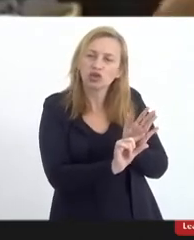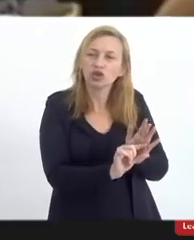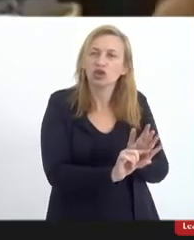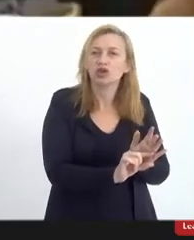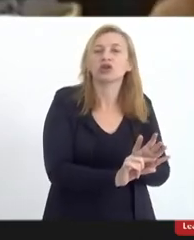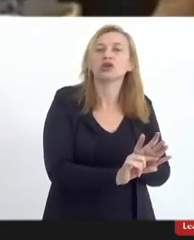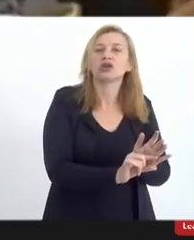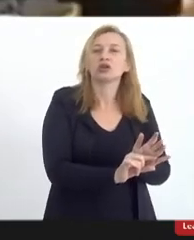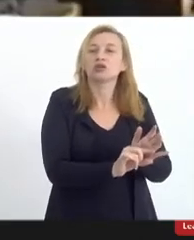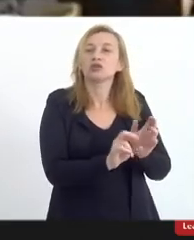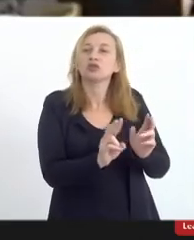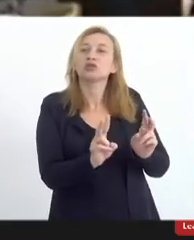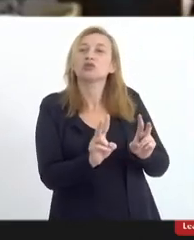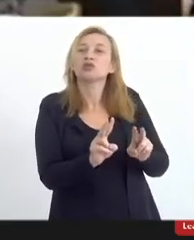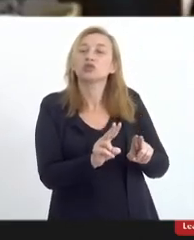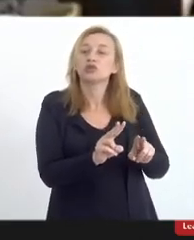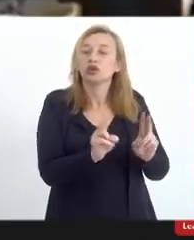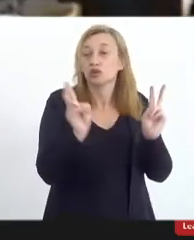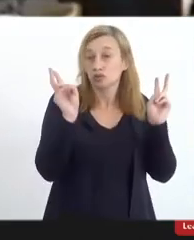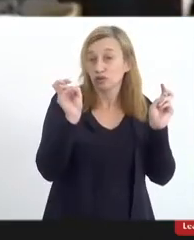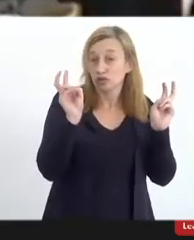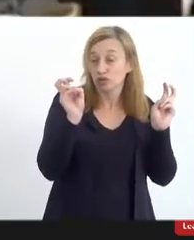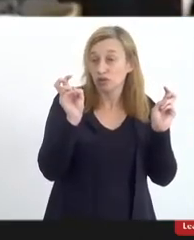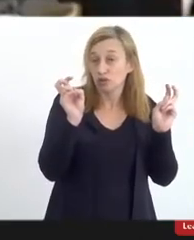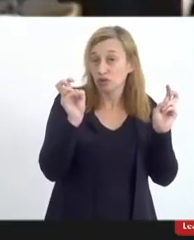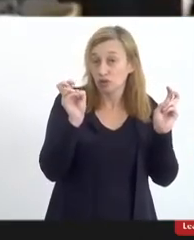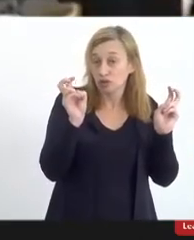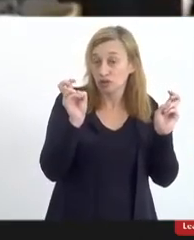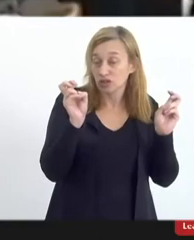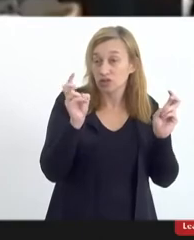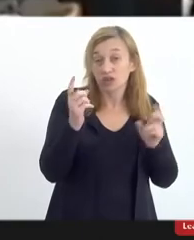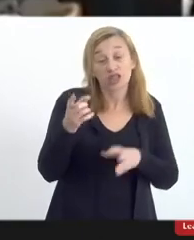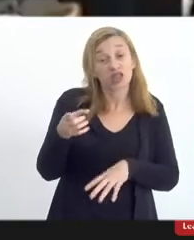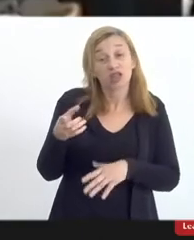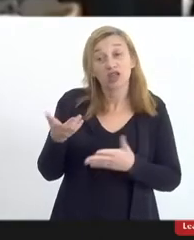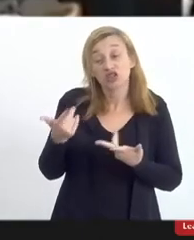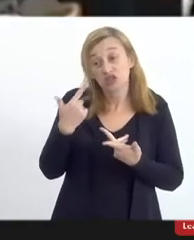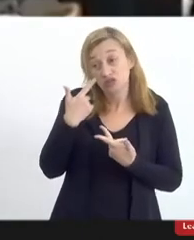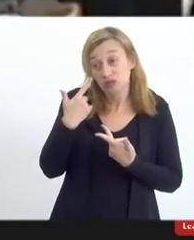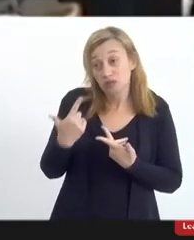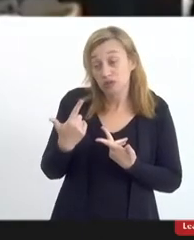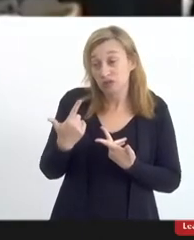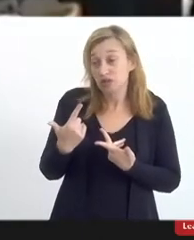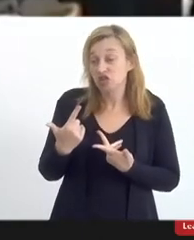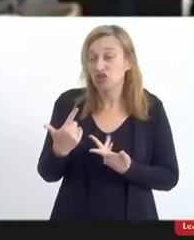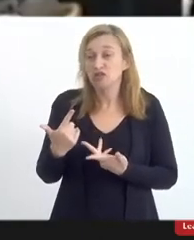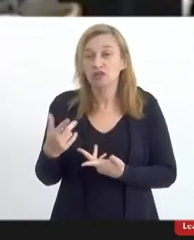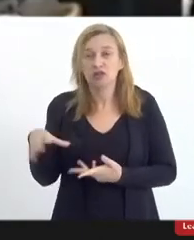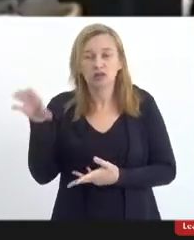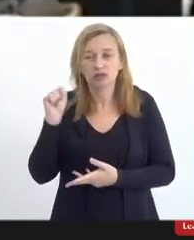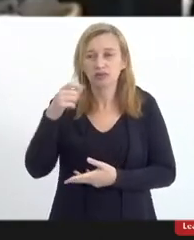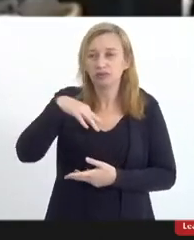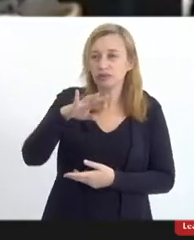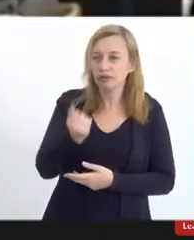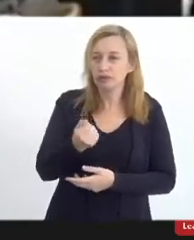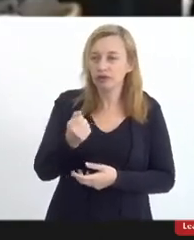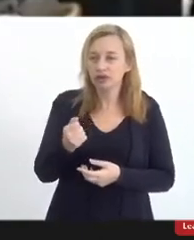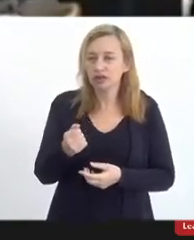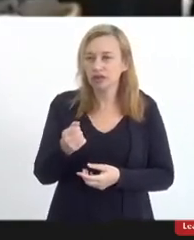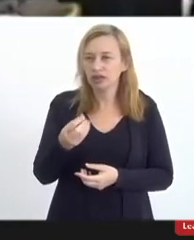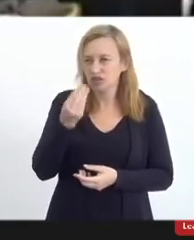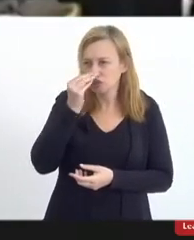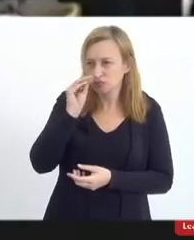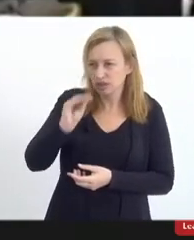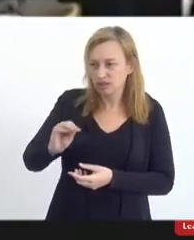infelizmente, a gente acabou de ouvir da mãe Márcia, e me solidarizo com ela, com o que ela acabou de falar. E